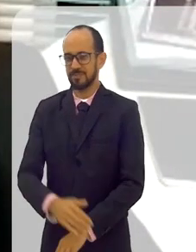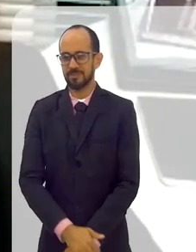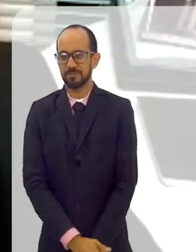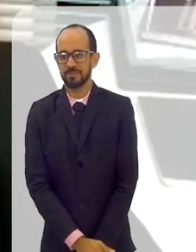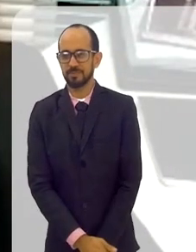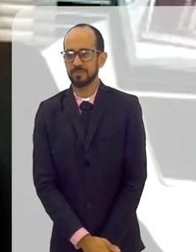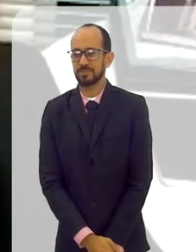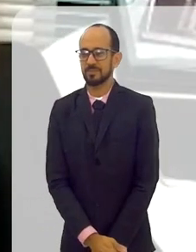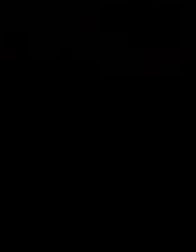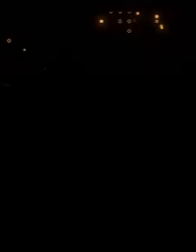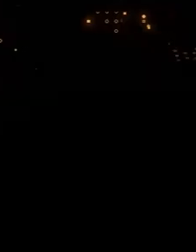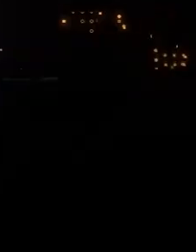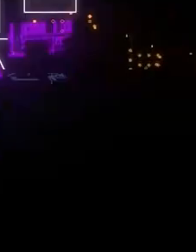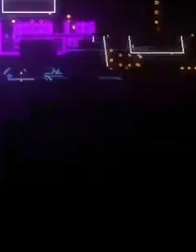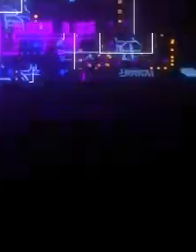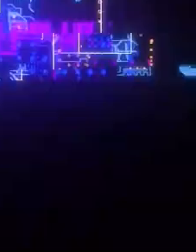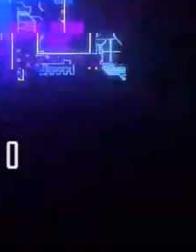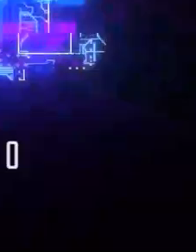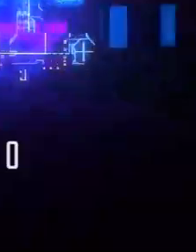um prazer conversar com você.